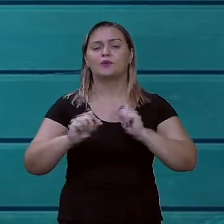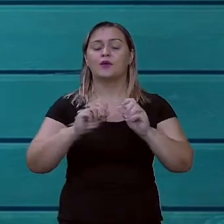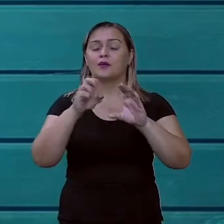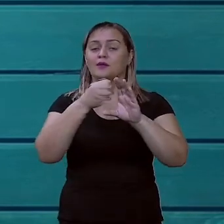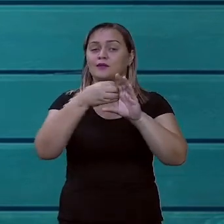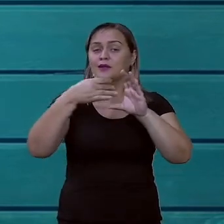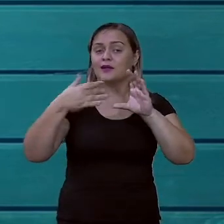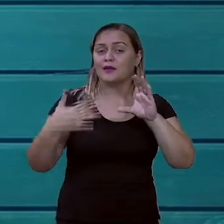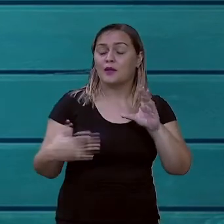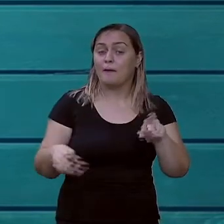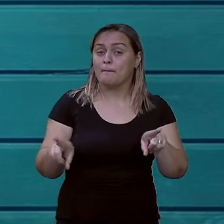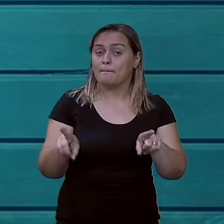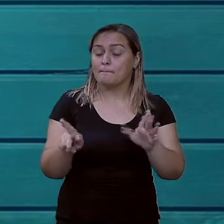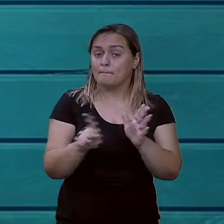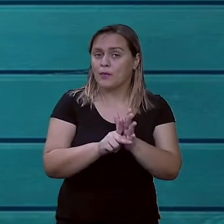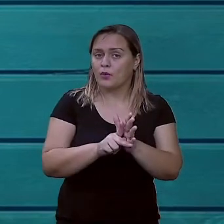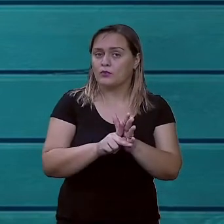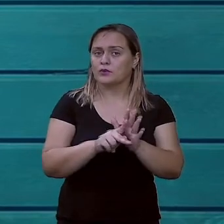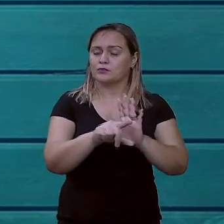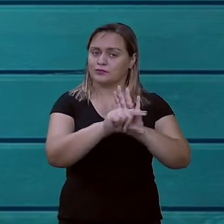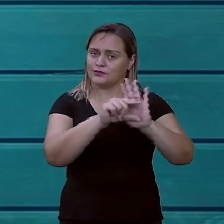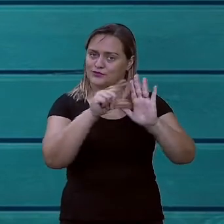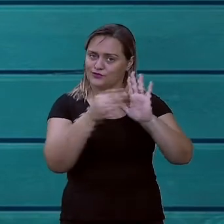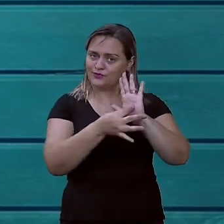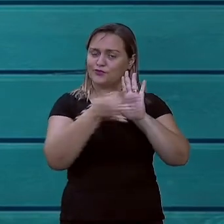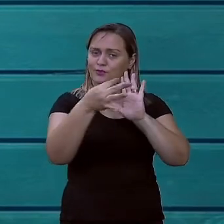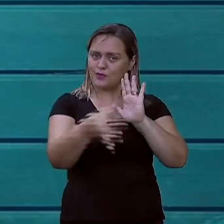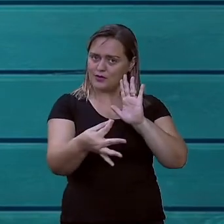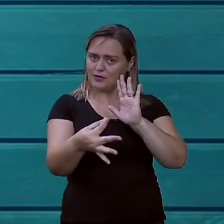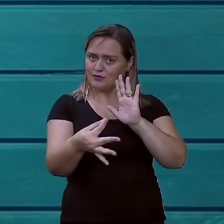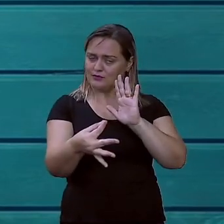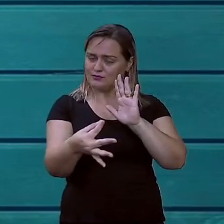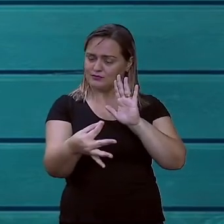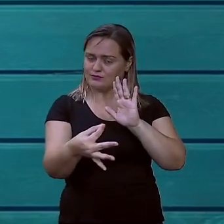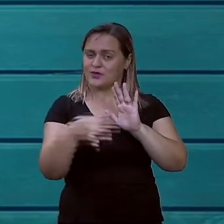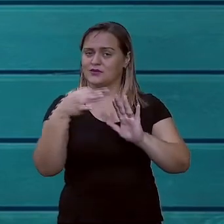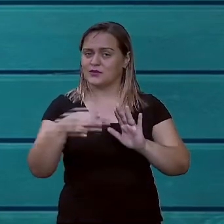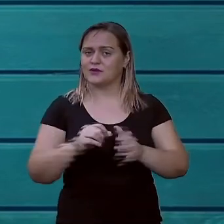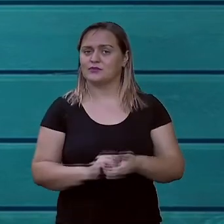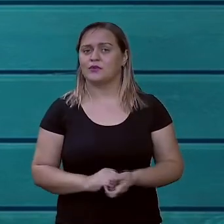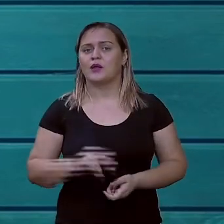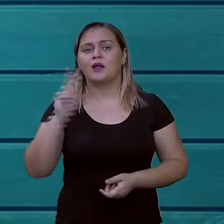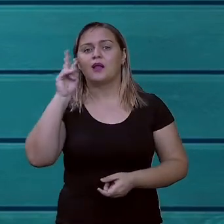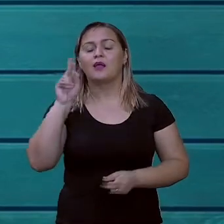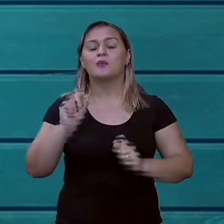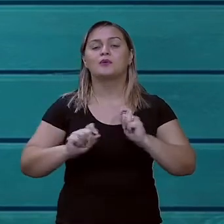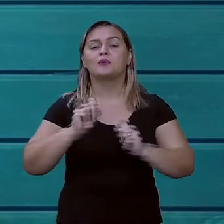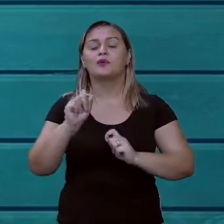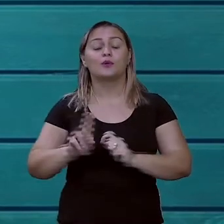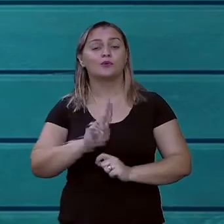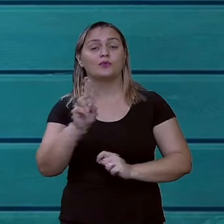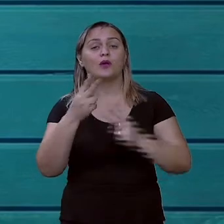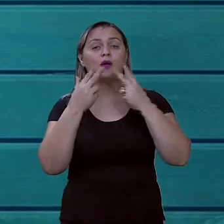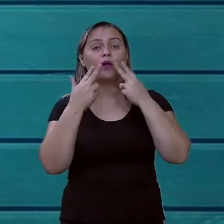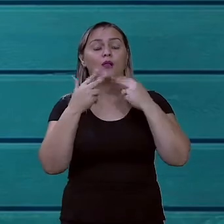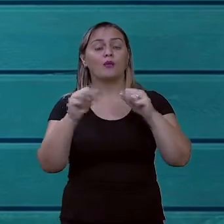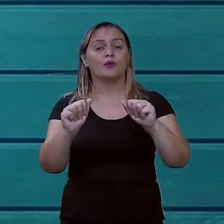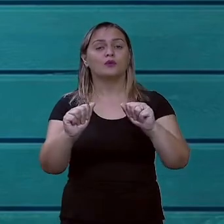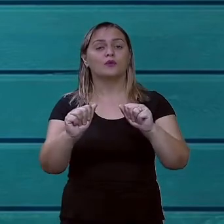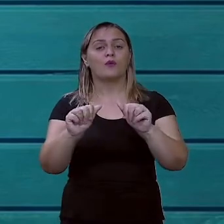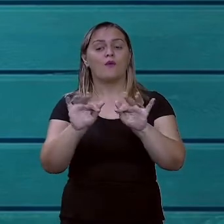desenvolvimento e conclusão. Lembrando que devemos usar a linguagem formal.